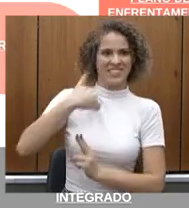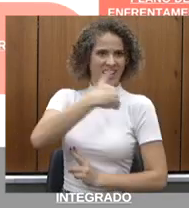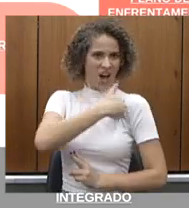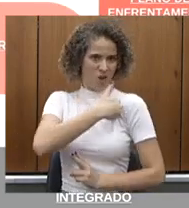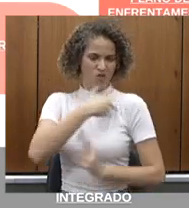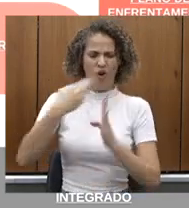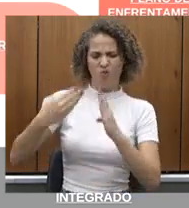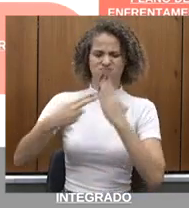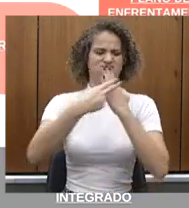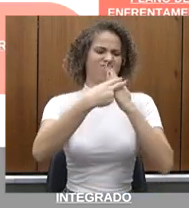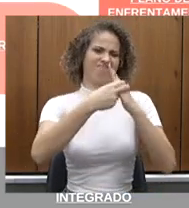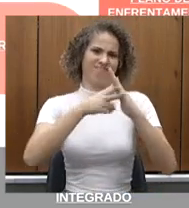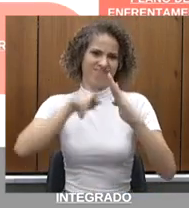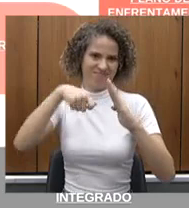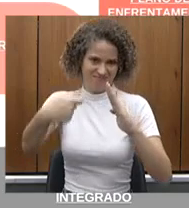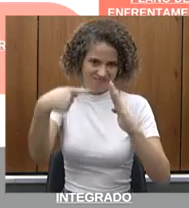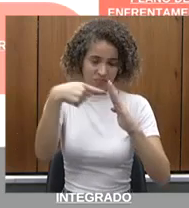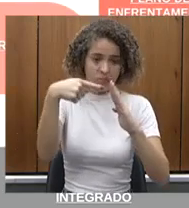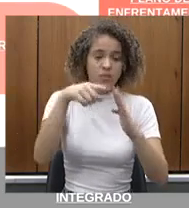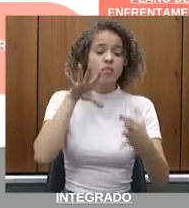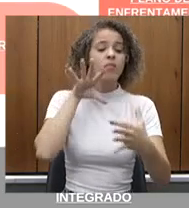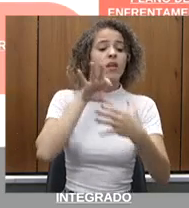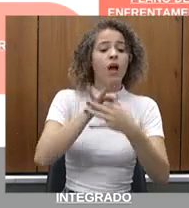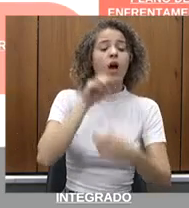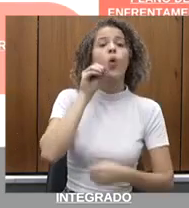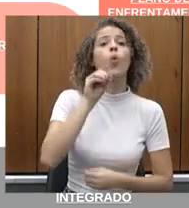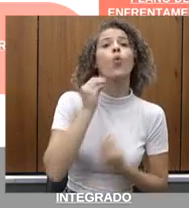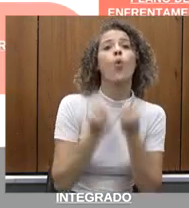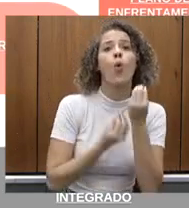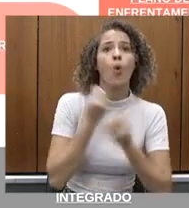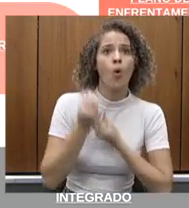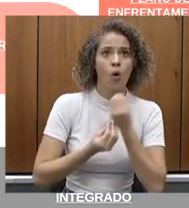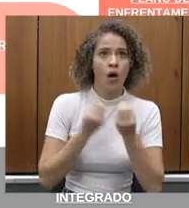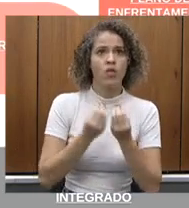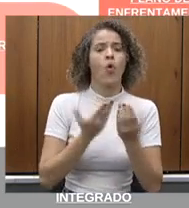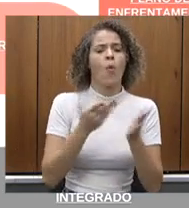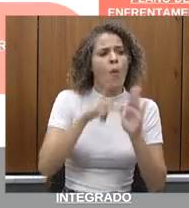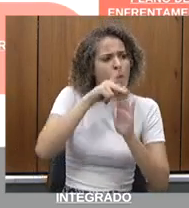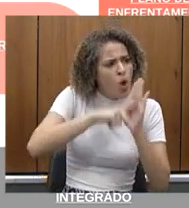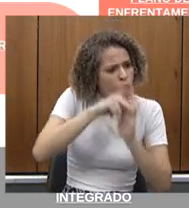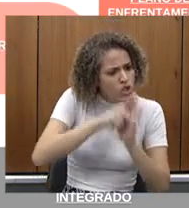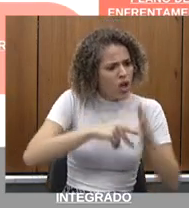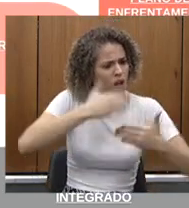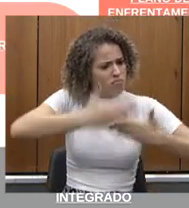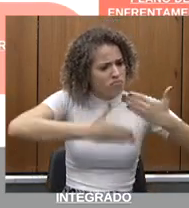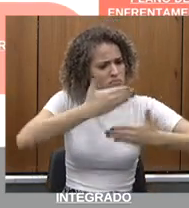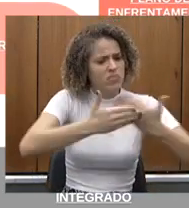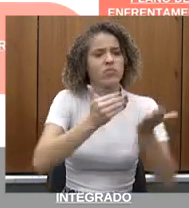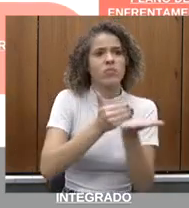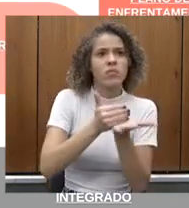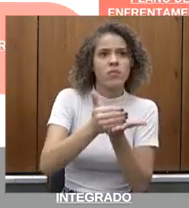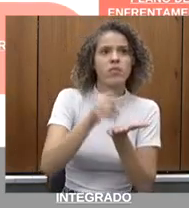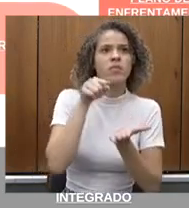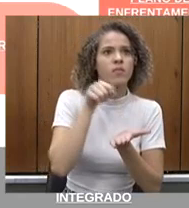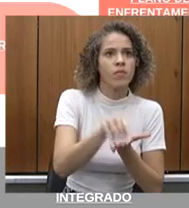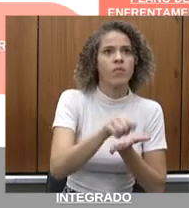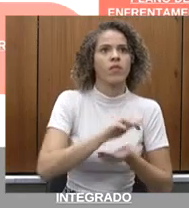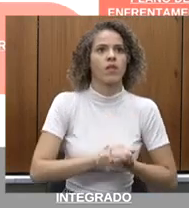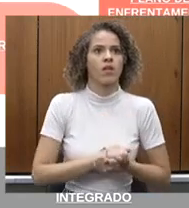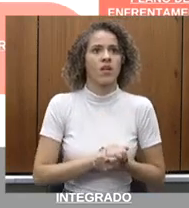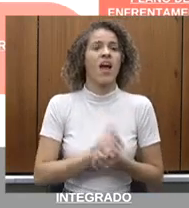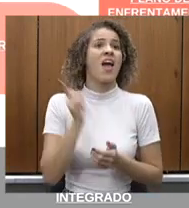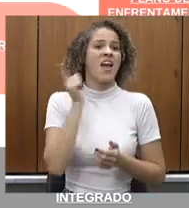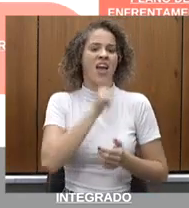ambulatório, a triagem neonatal que está aí com doenças raras como projeto, atenção terciária é a atenção de maior